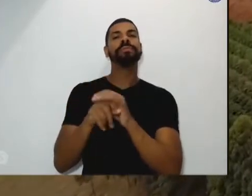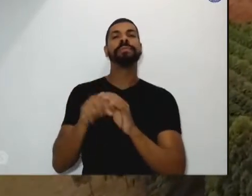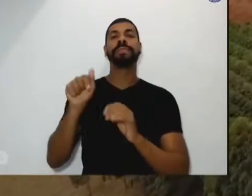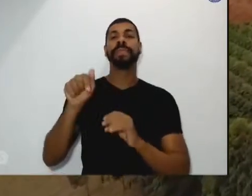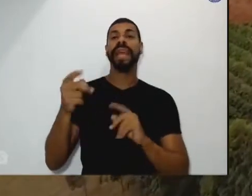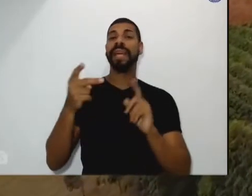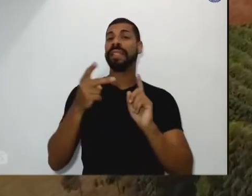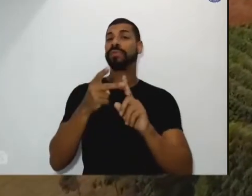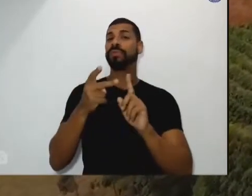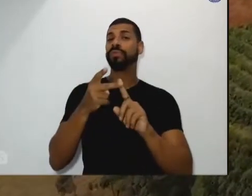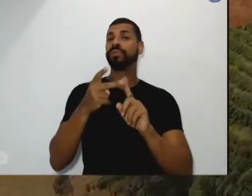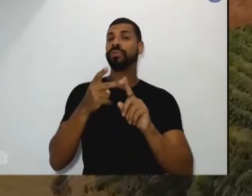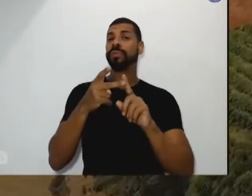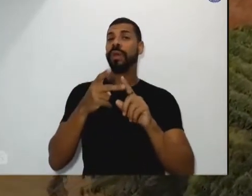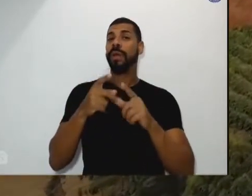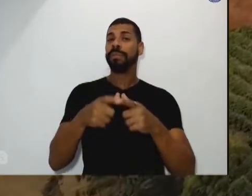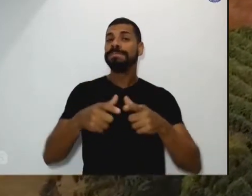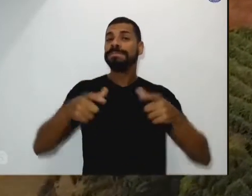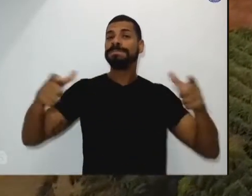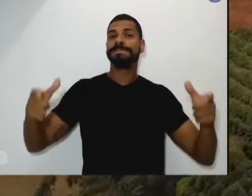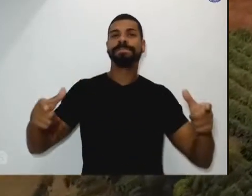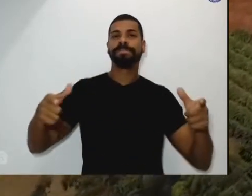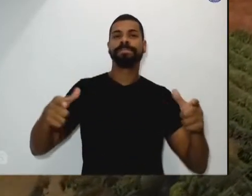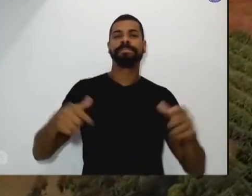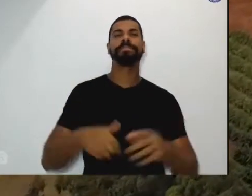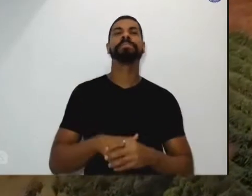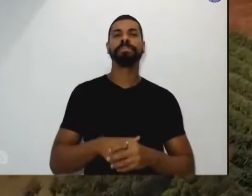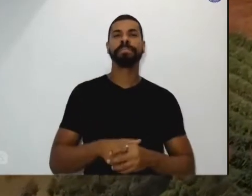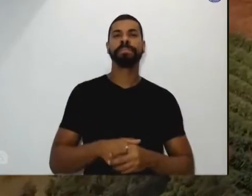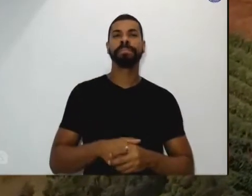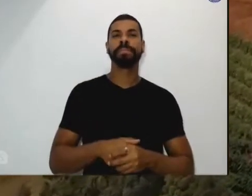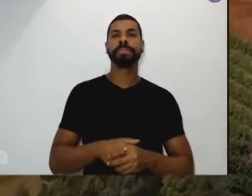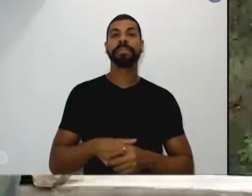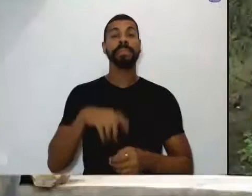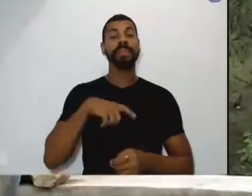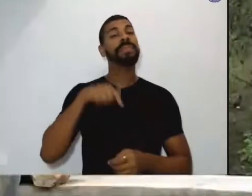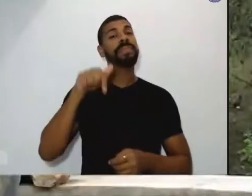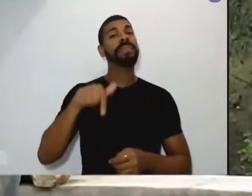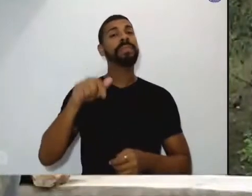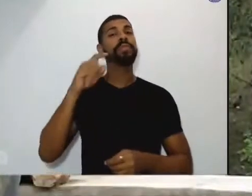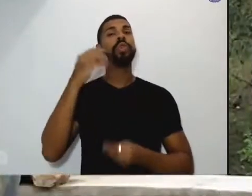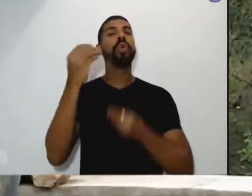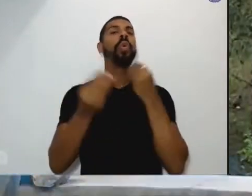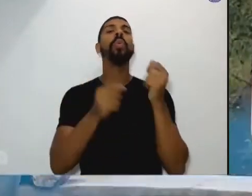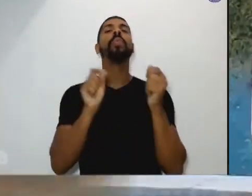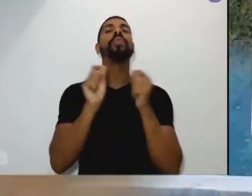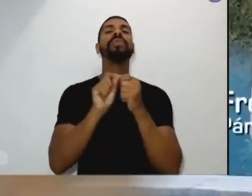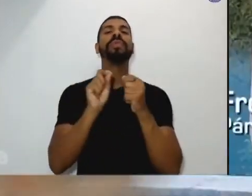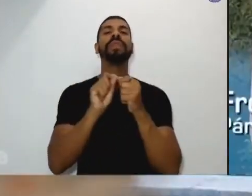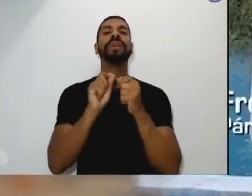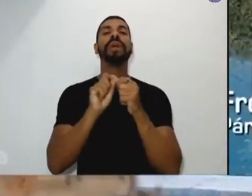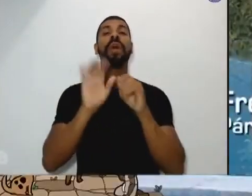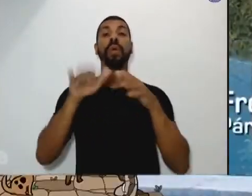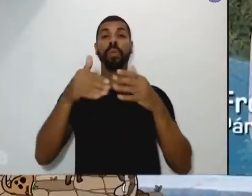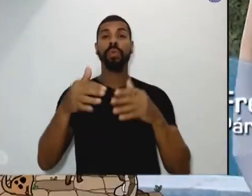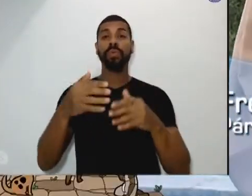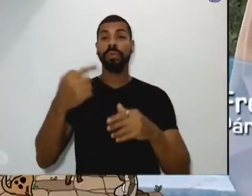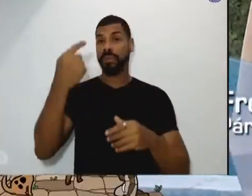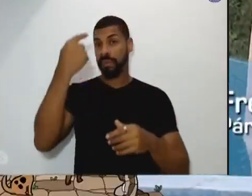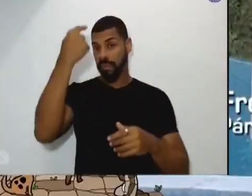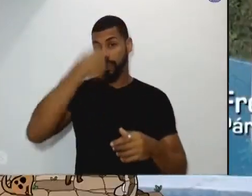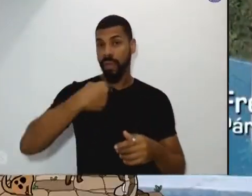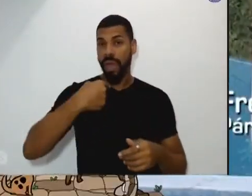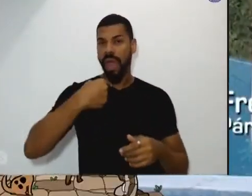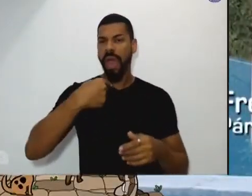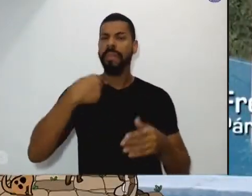reserva de bauxita do Brasil. E a esbarrou nessa questão da mineração. Quando eu fui ameaçado, o bispo me perguntou